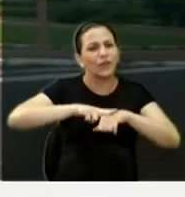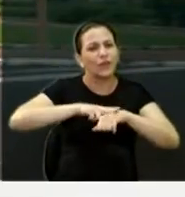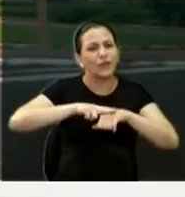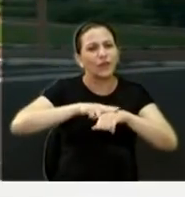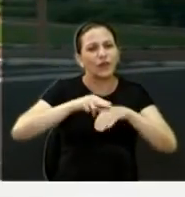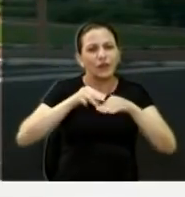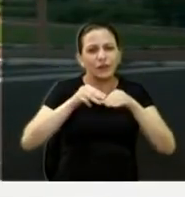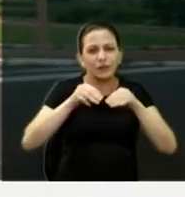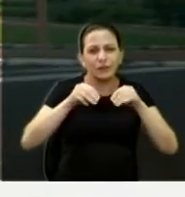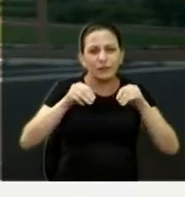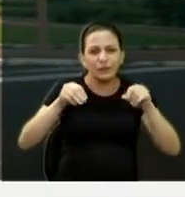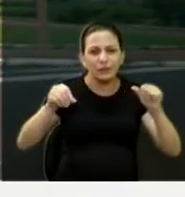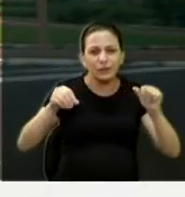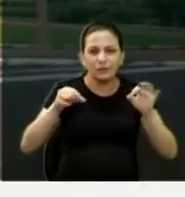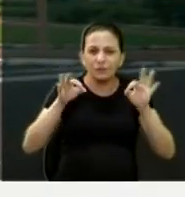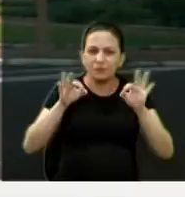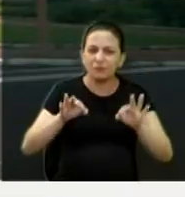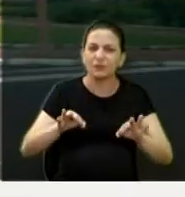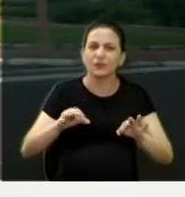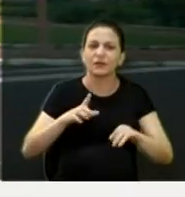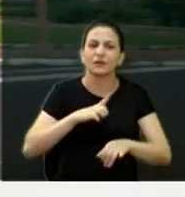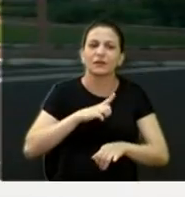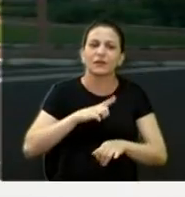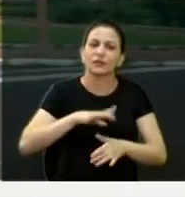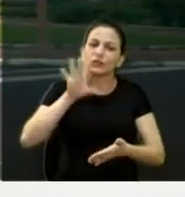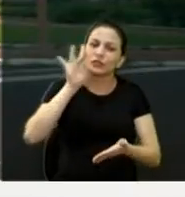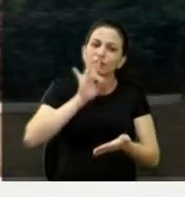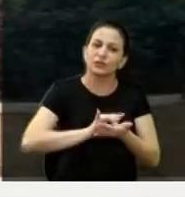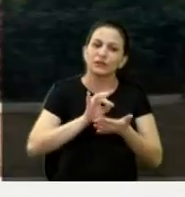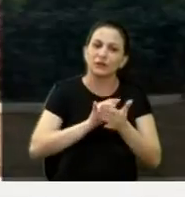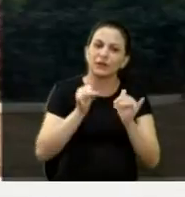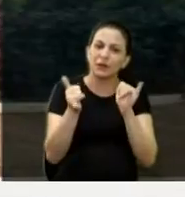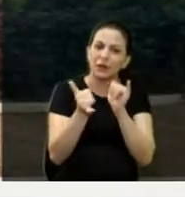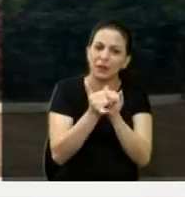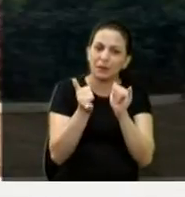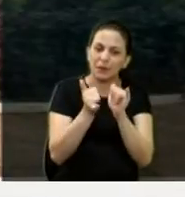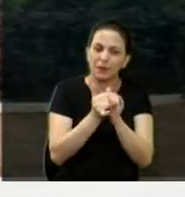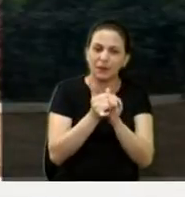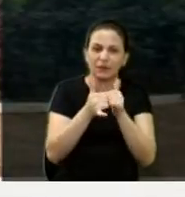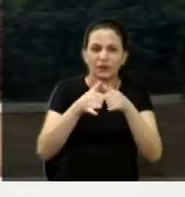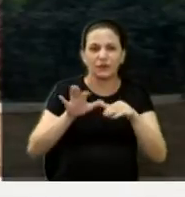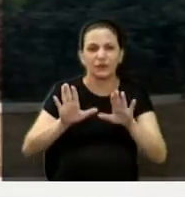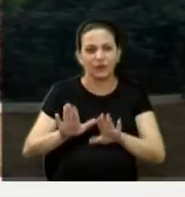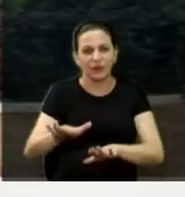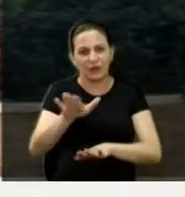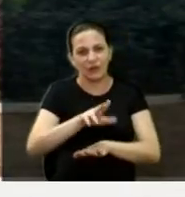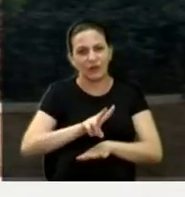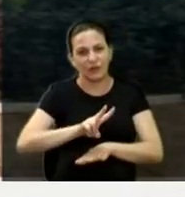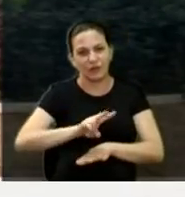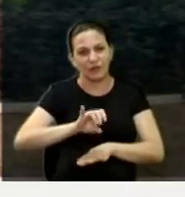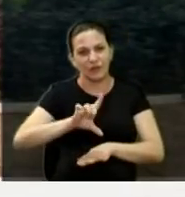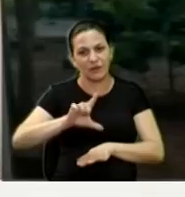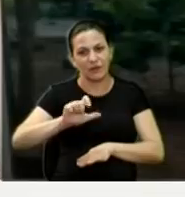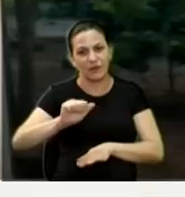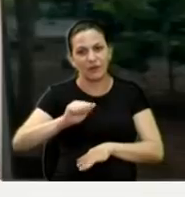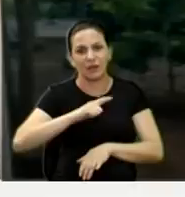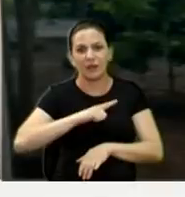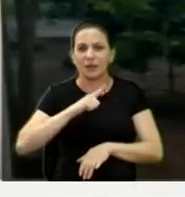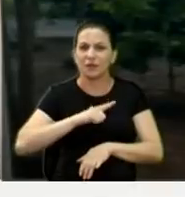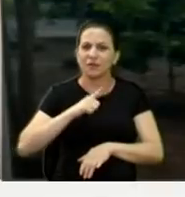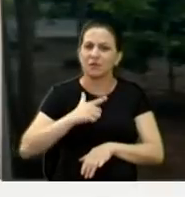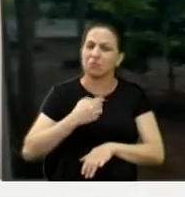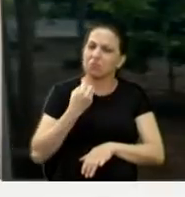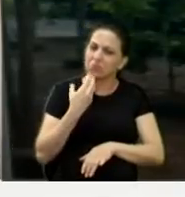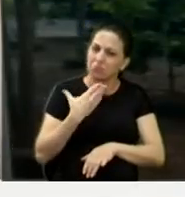podada. Olha lá. Realmente, é uma praça que fica ali na região da Vila Xavier. Também está muito bem